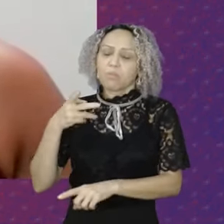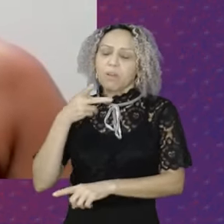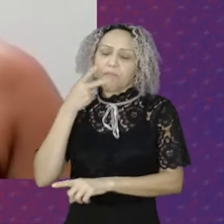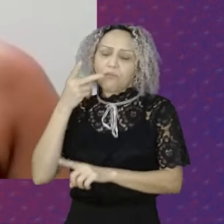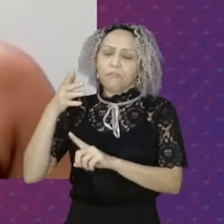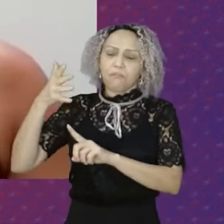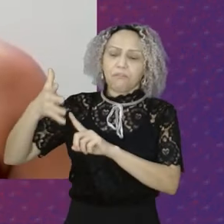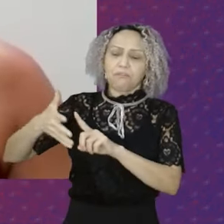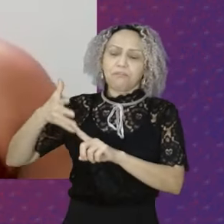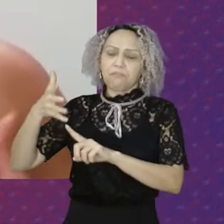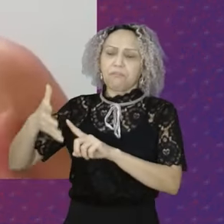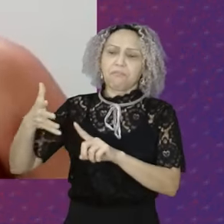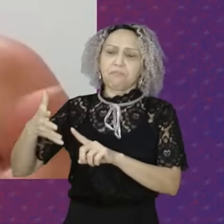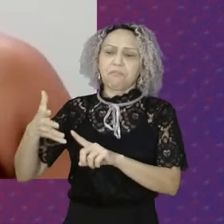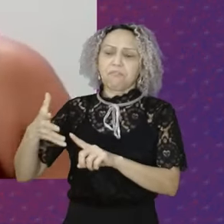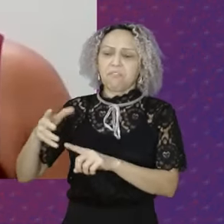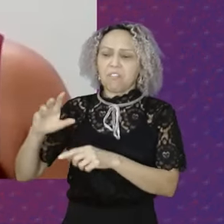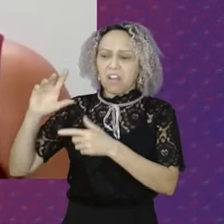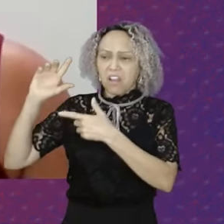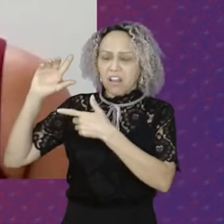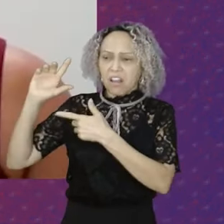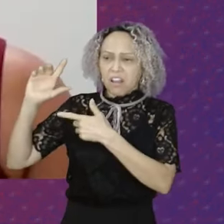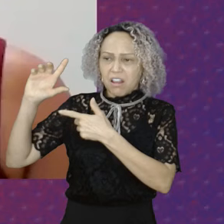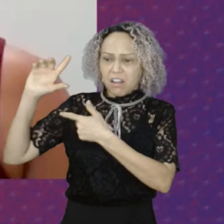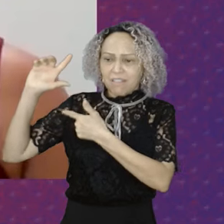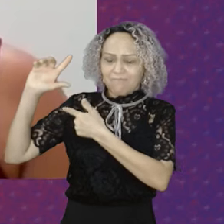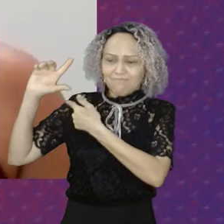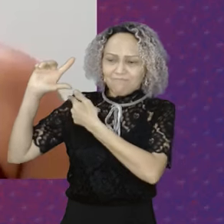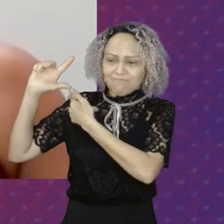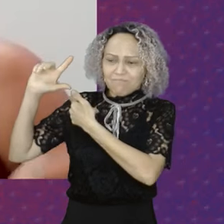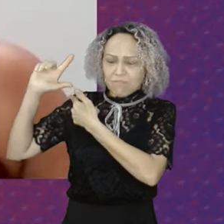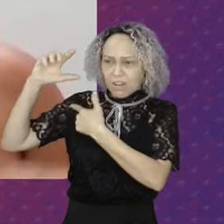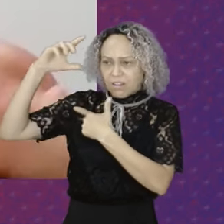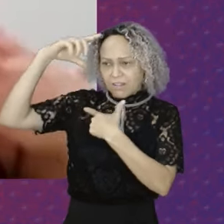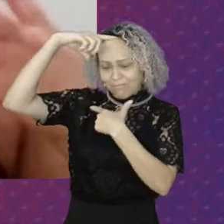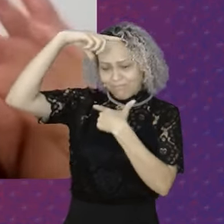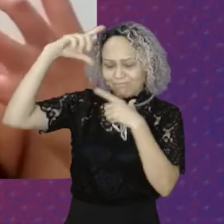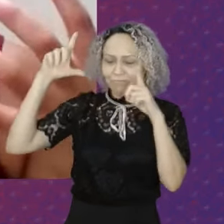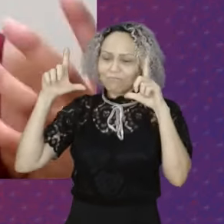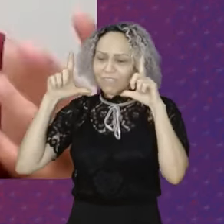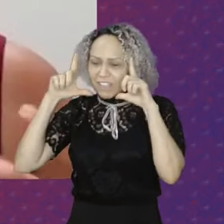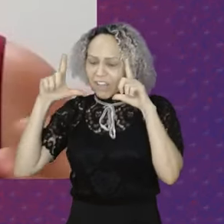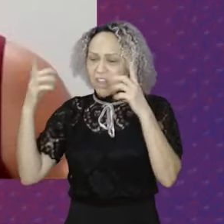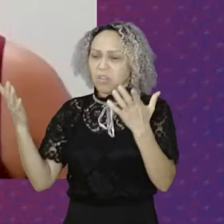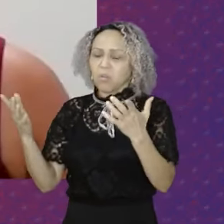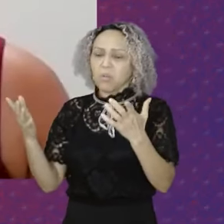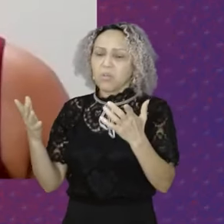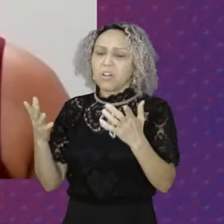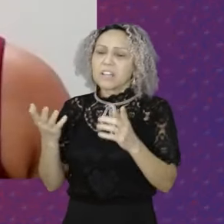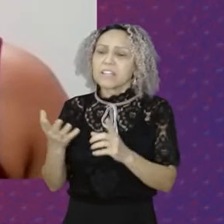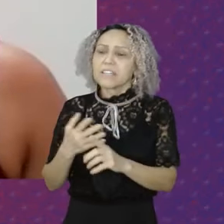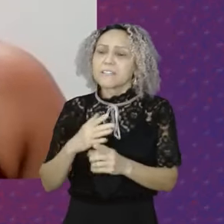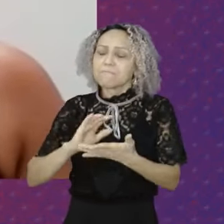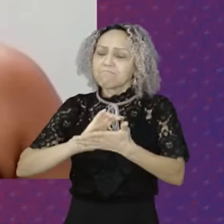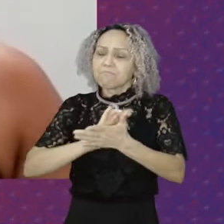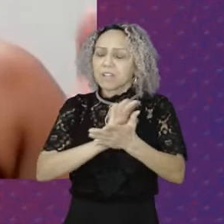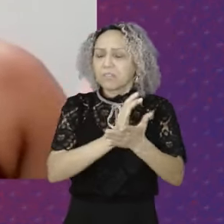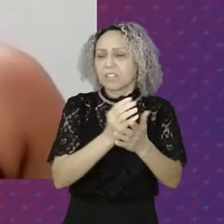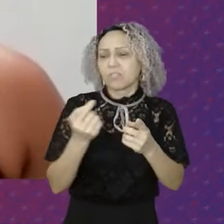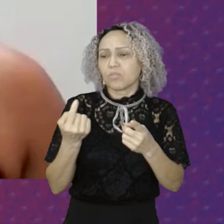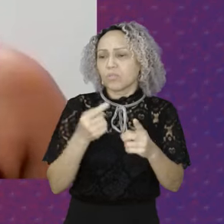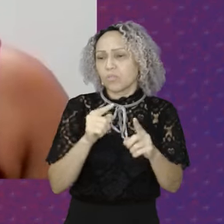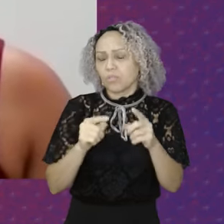Misógino Que vem crescendo Na sociedade como um todo E que tinha como porta-voz principal